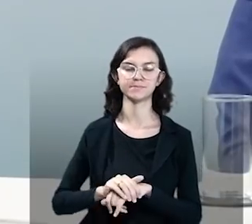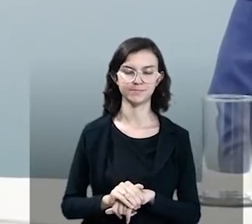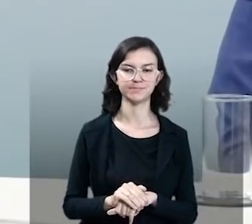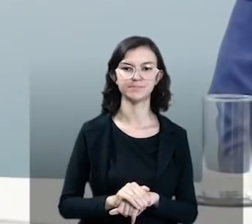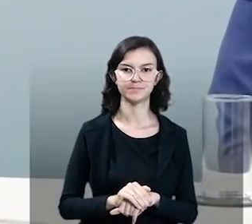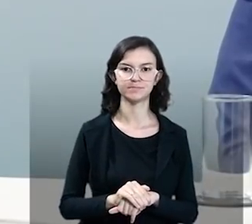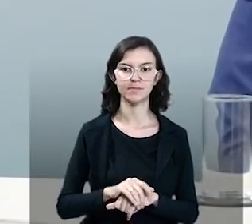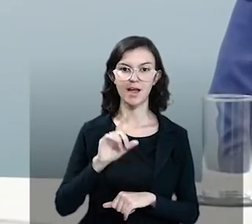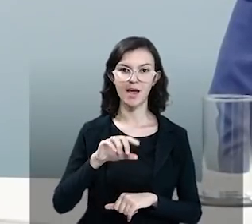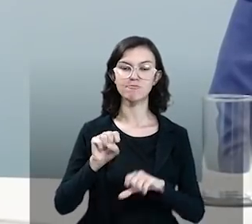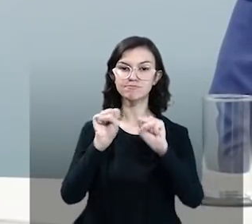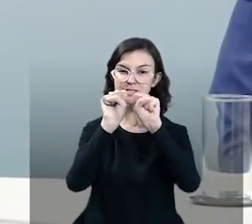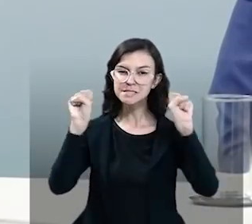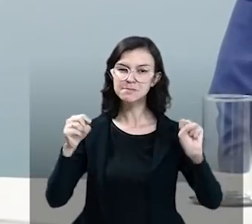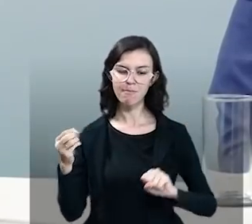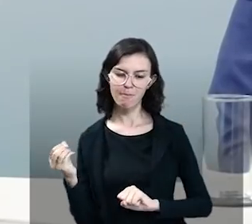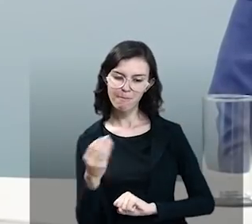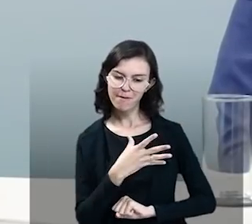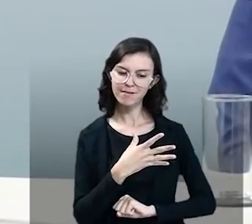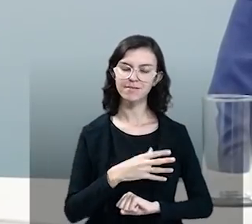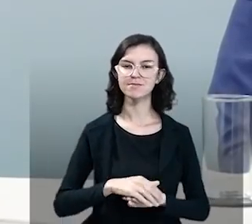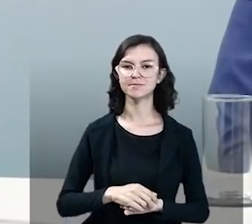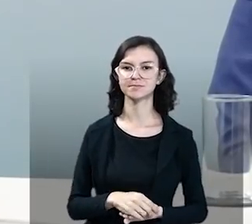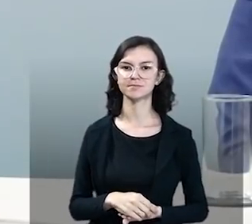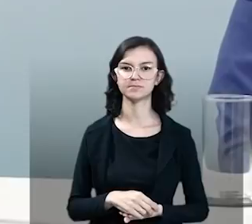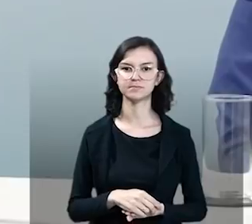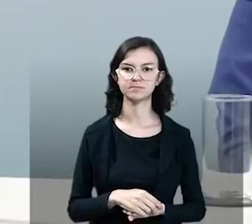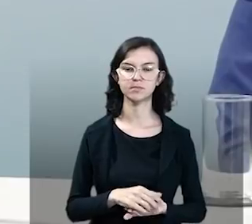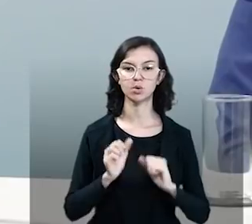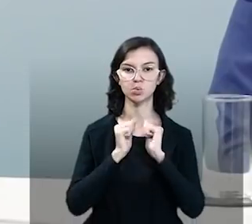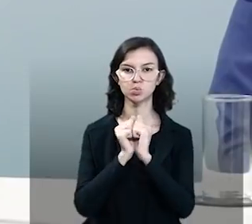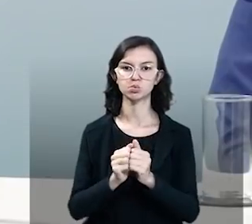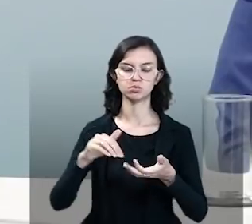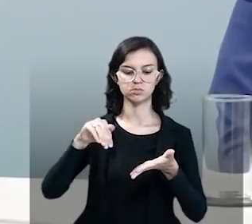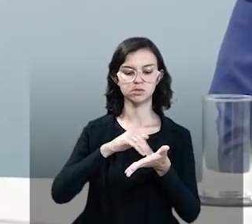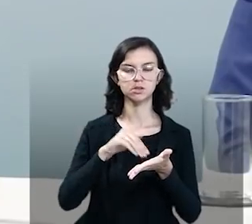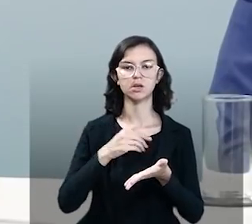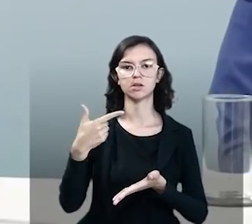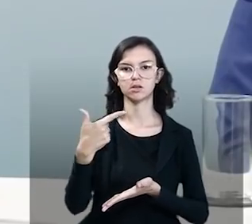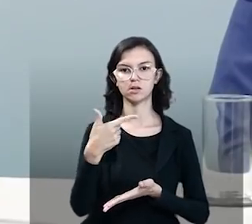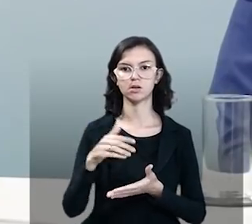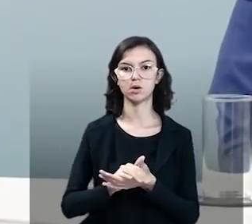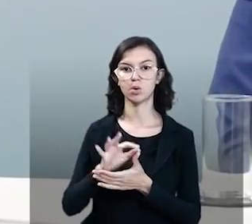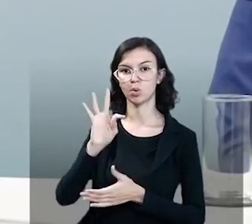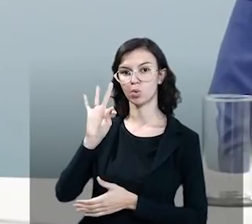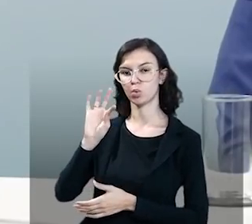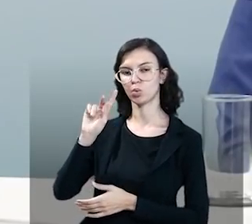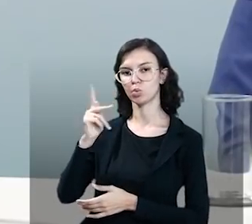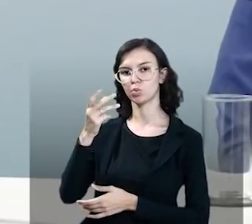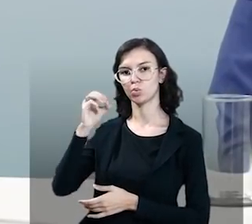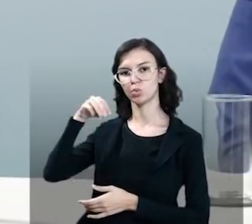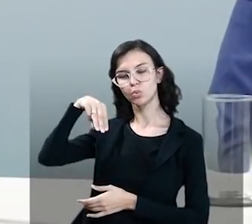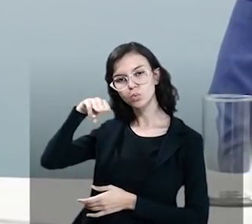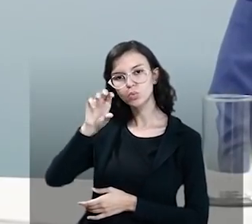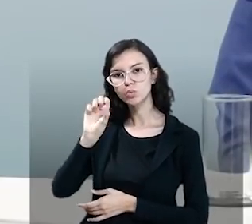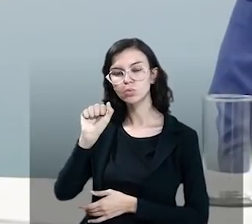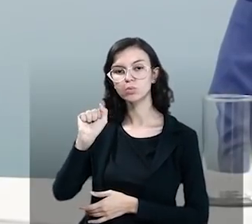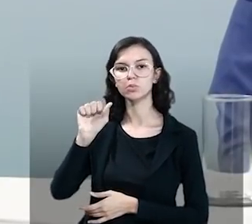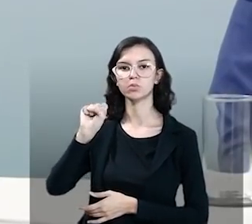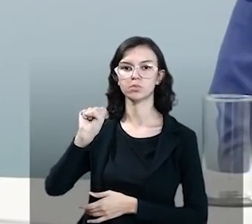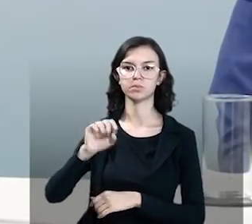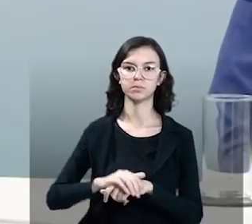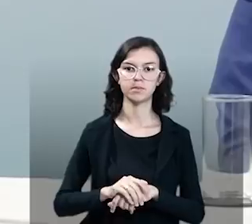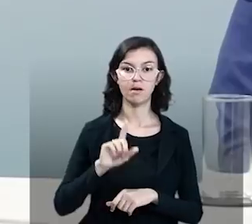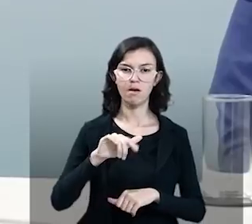do ecossistema de inovação, junto com a secretária de Junto Tomás. E é mais uma